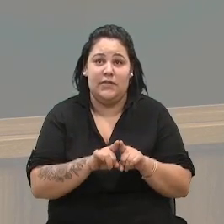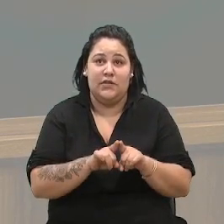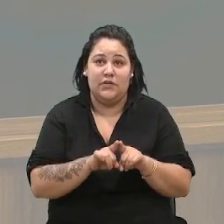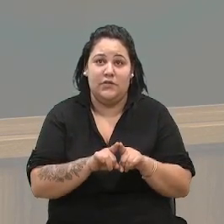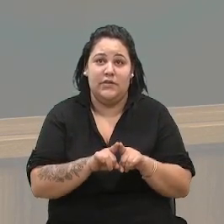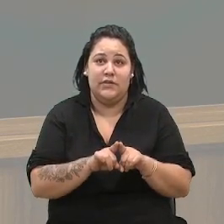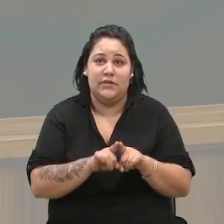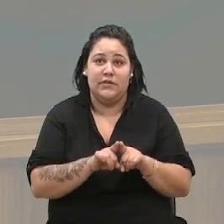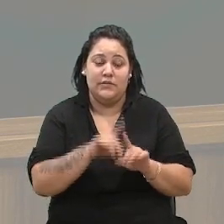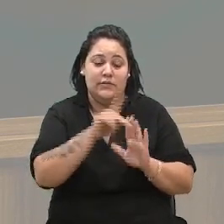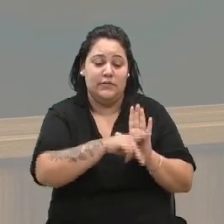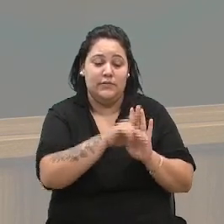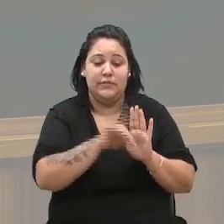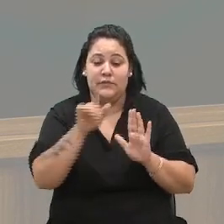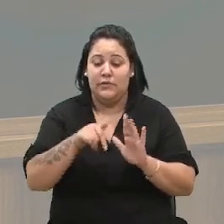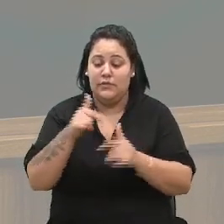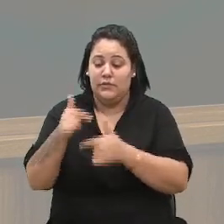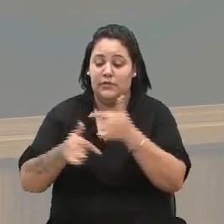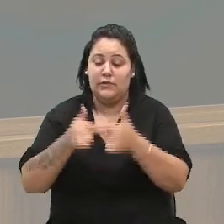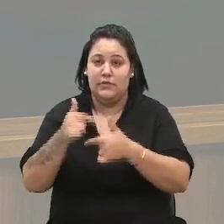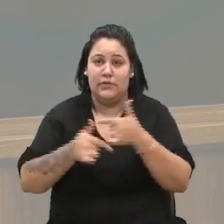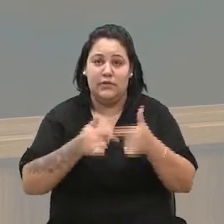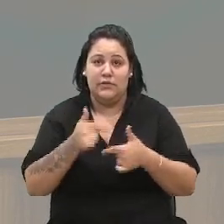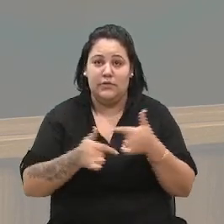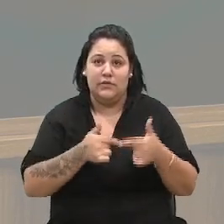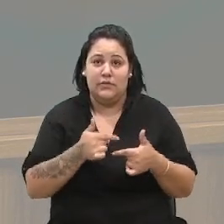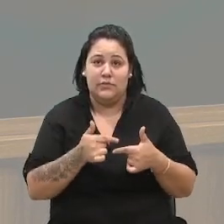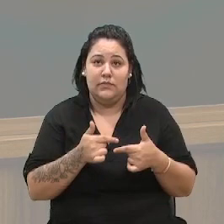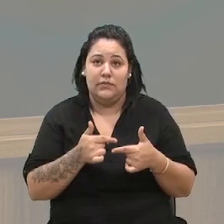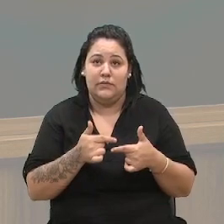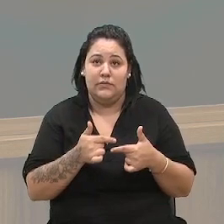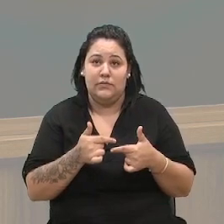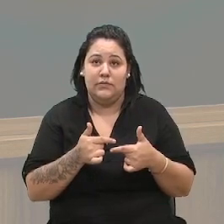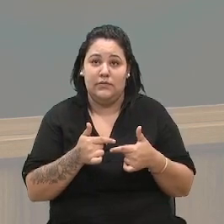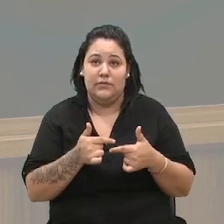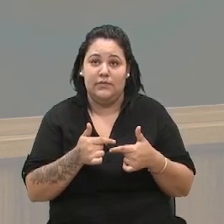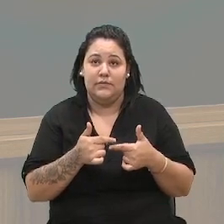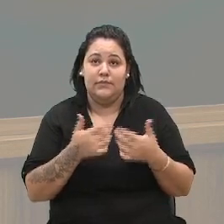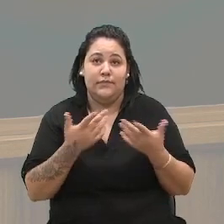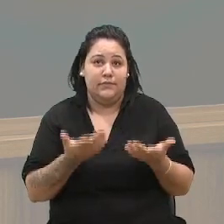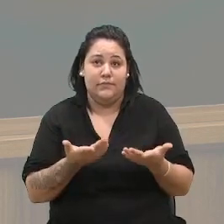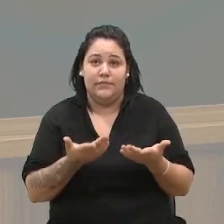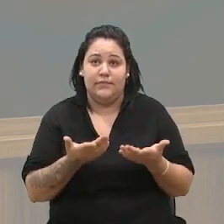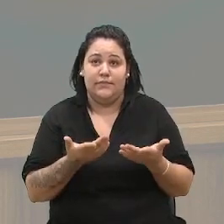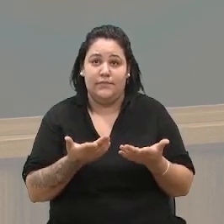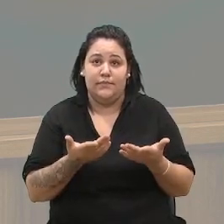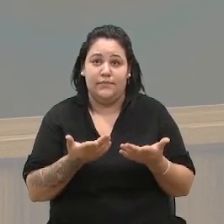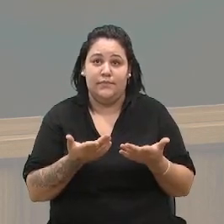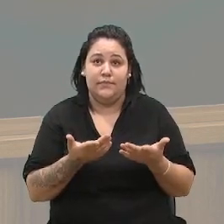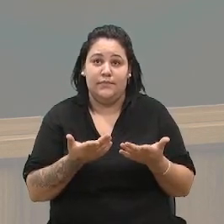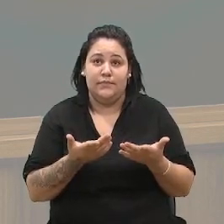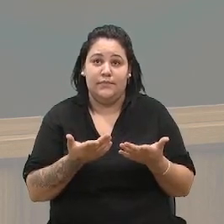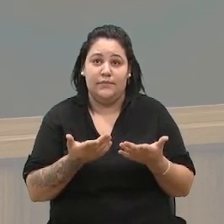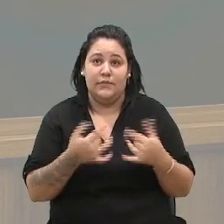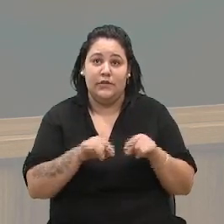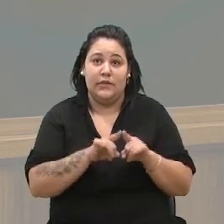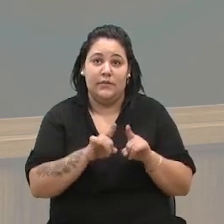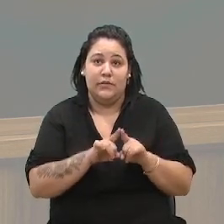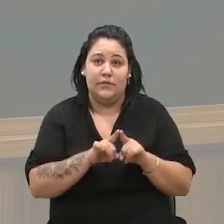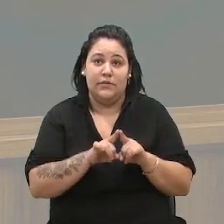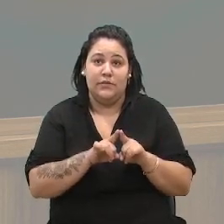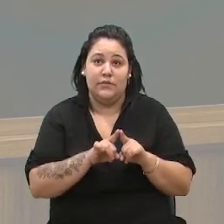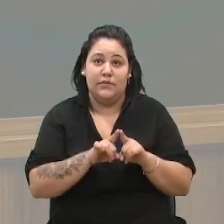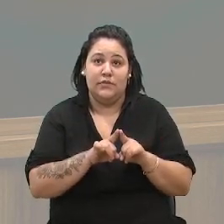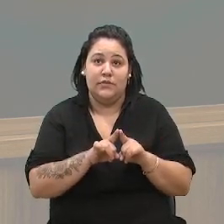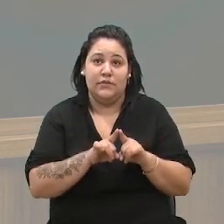porque são ações concretas que outras cidades até já implementaram, eu vi agora, e também